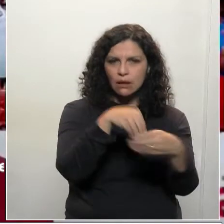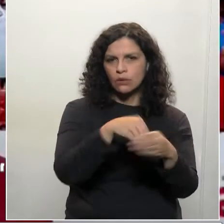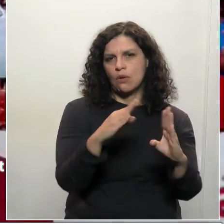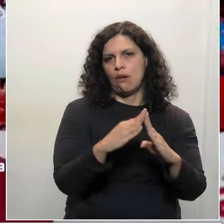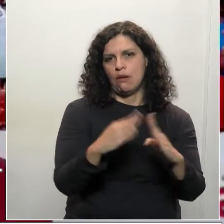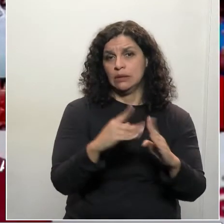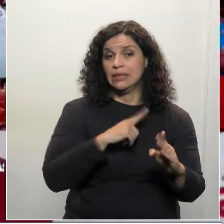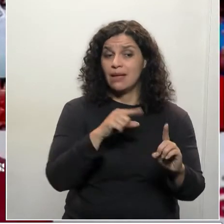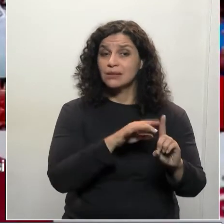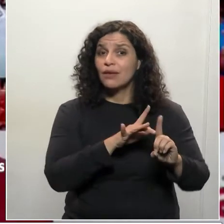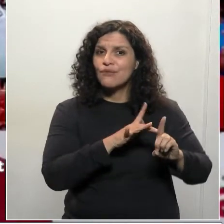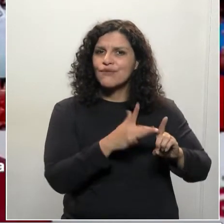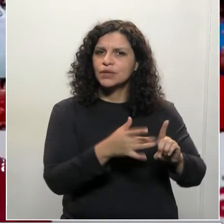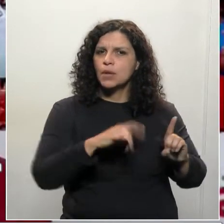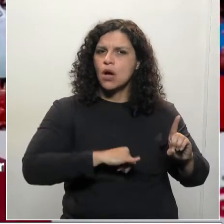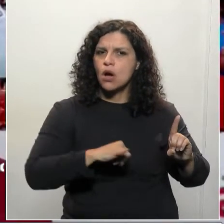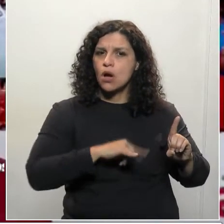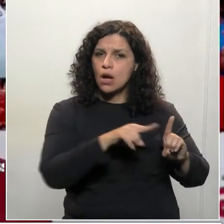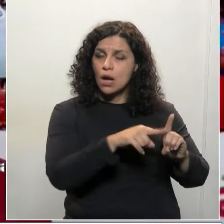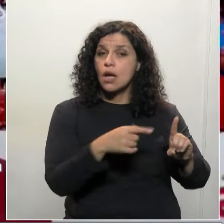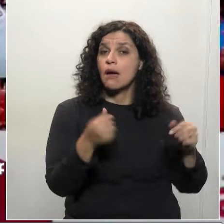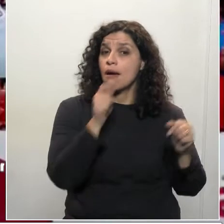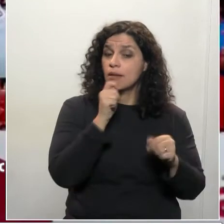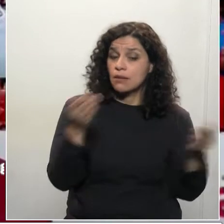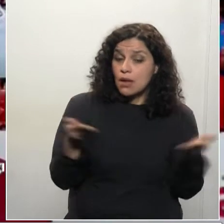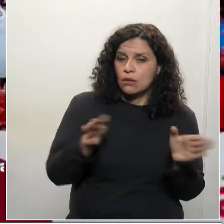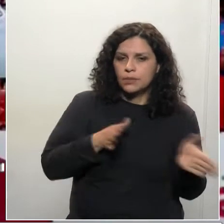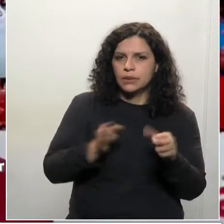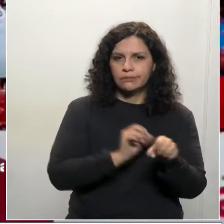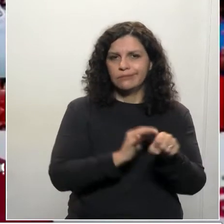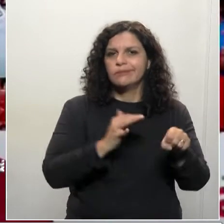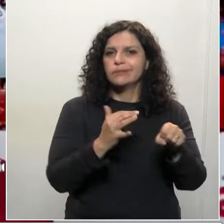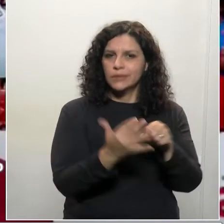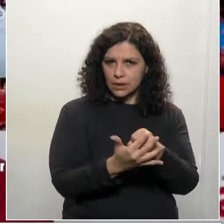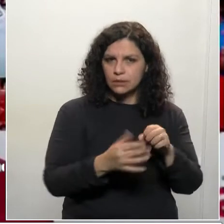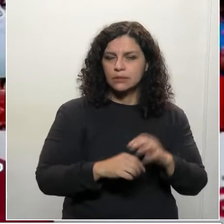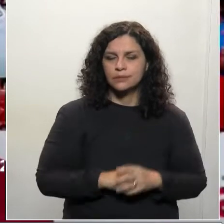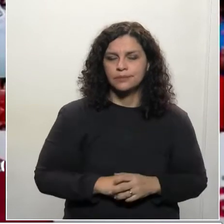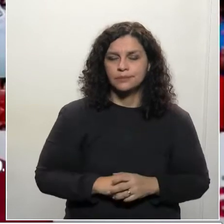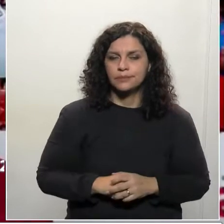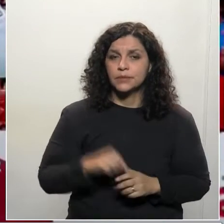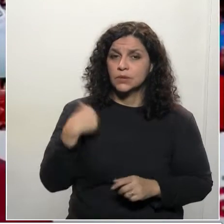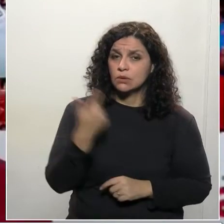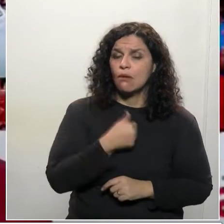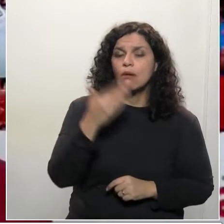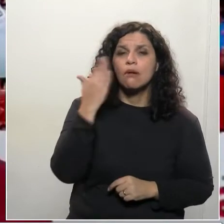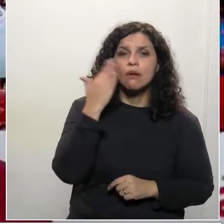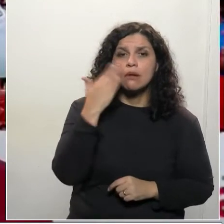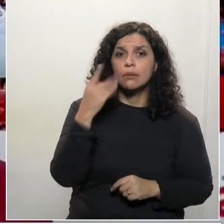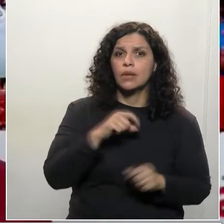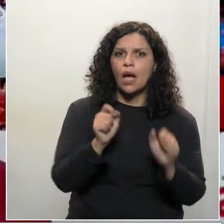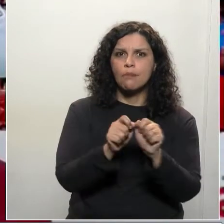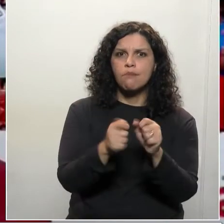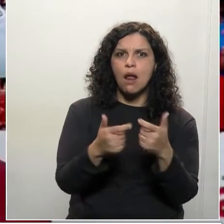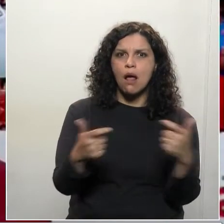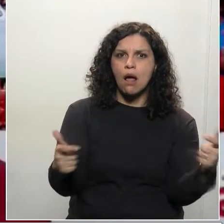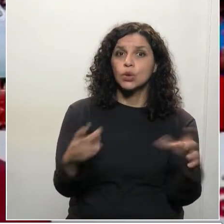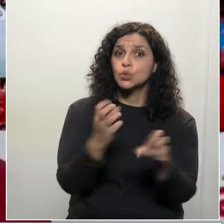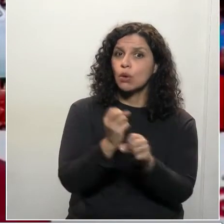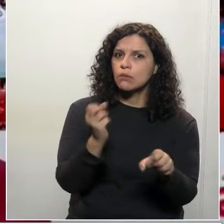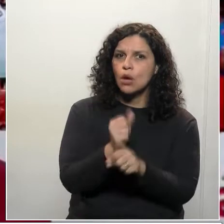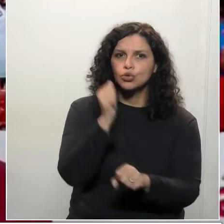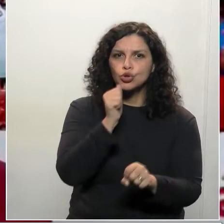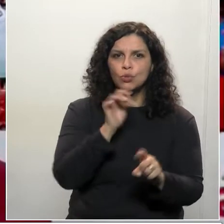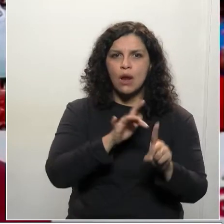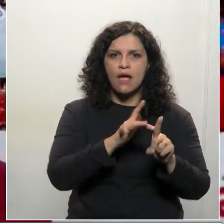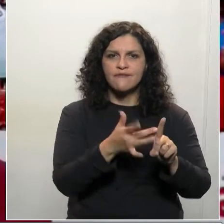que estão sendo vítimas de violência e ainda mais nesse momento da pandemia. Nós sabemos que cresceu e vem crescendo